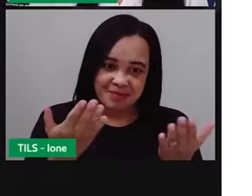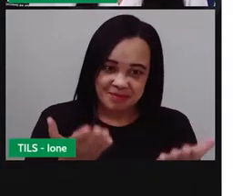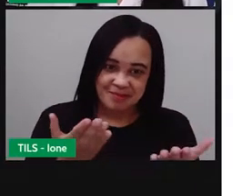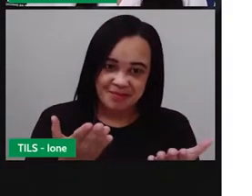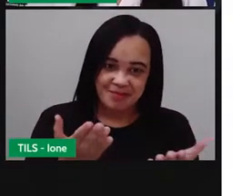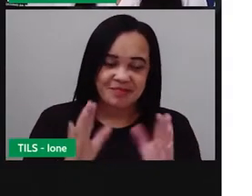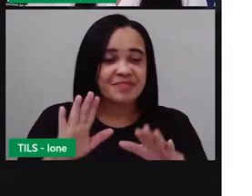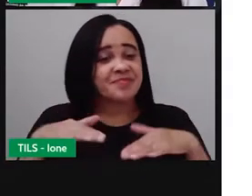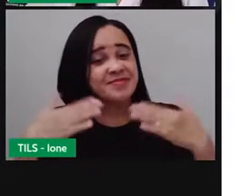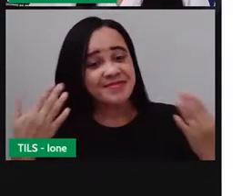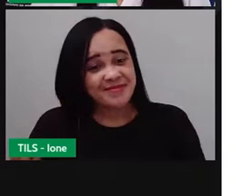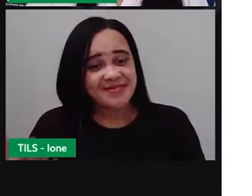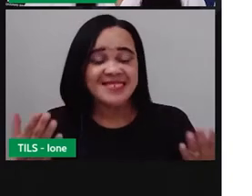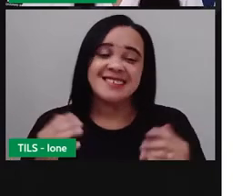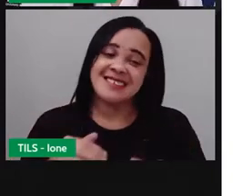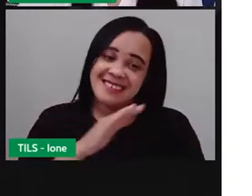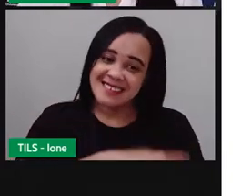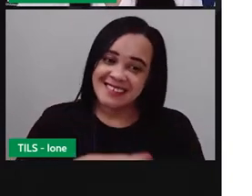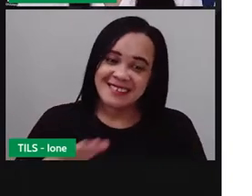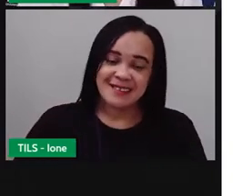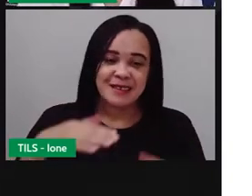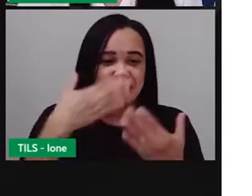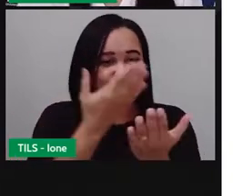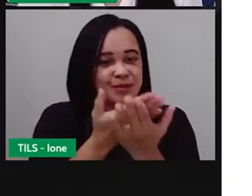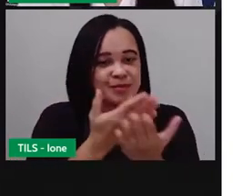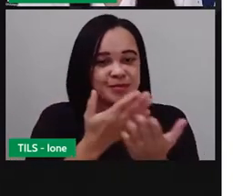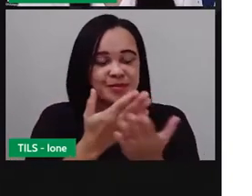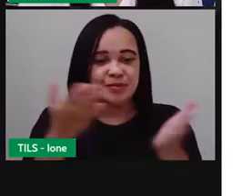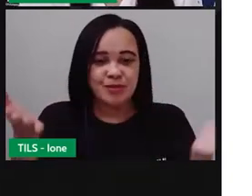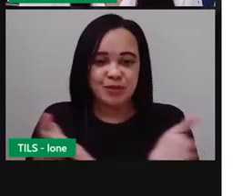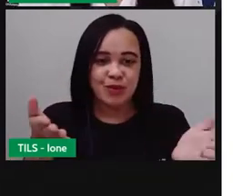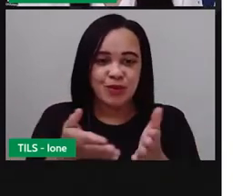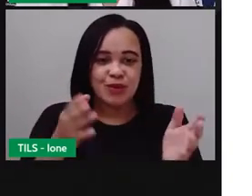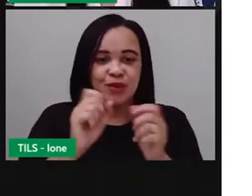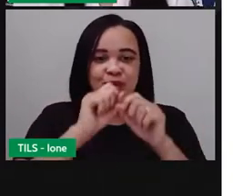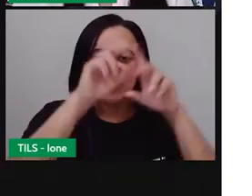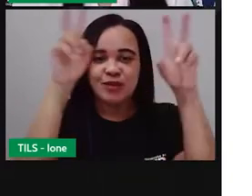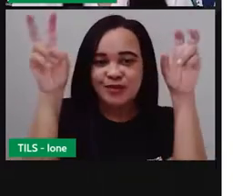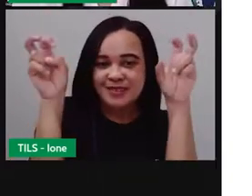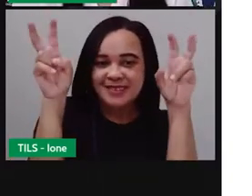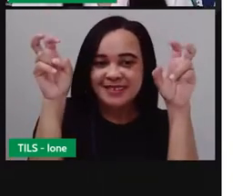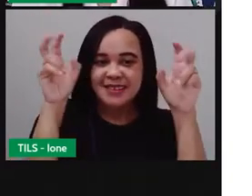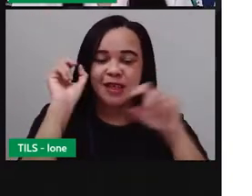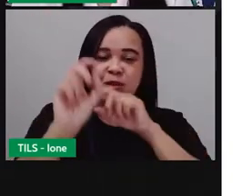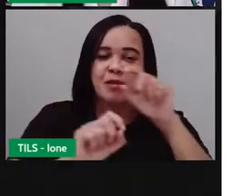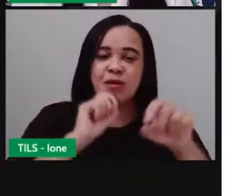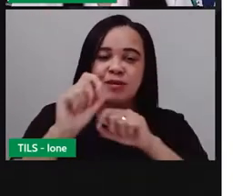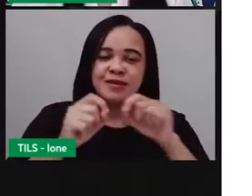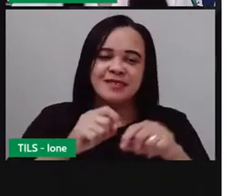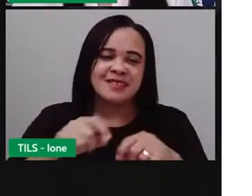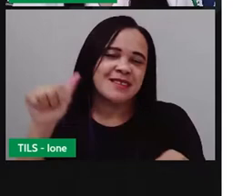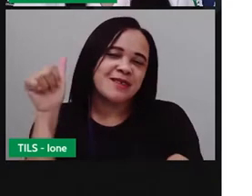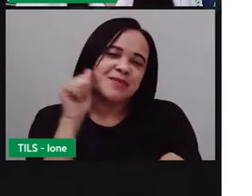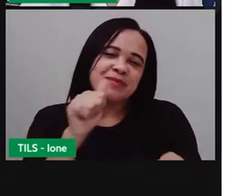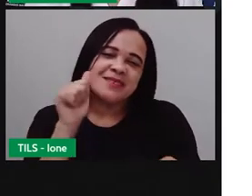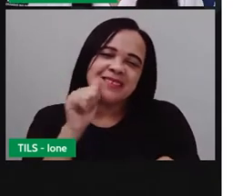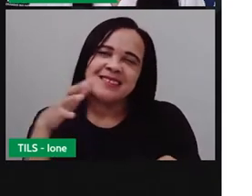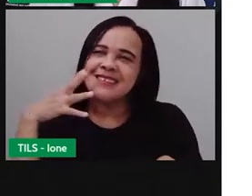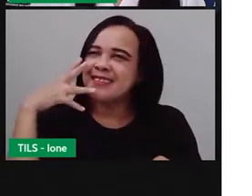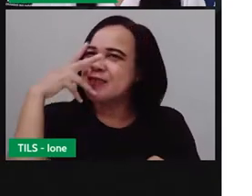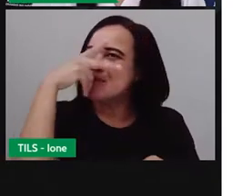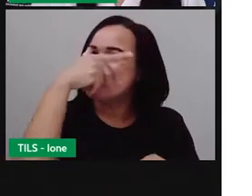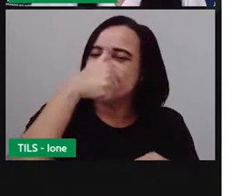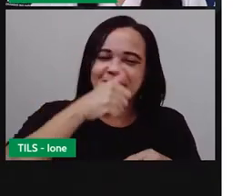Então, criançada, na aula de hoje, a gente vai falar sobre o tema Menina Bonita do Laço de